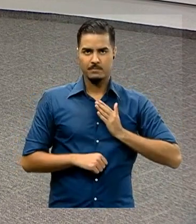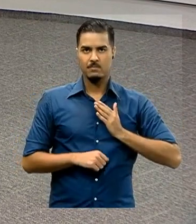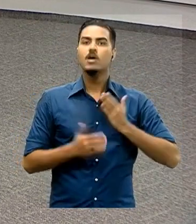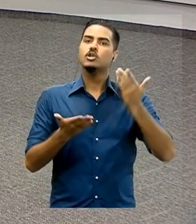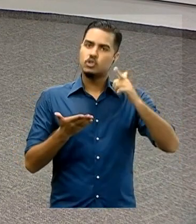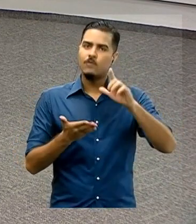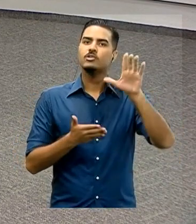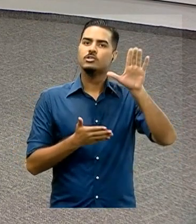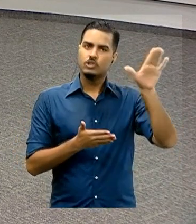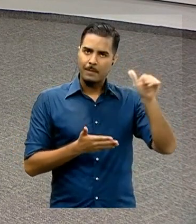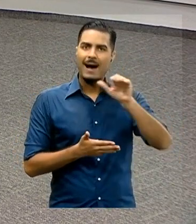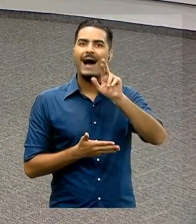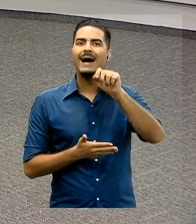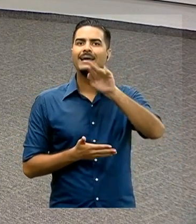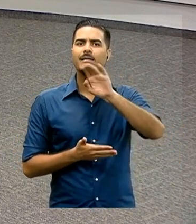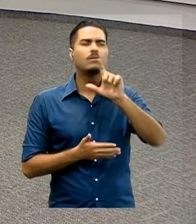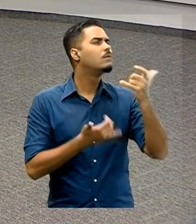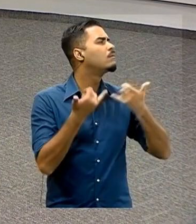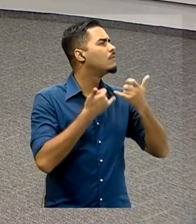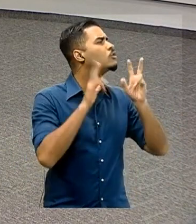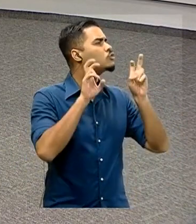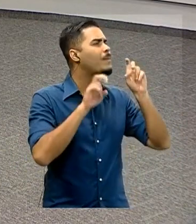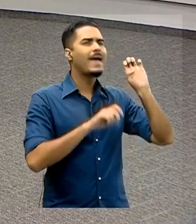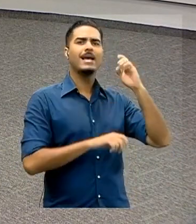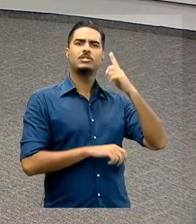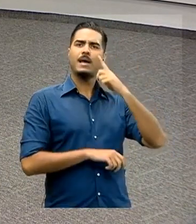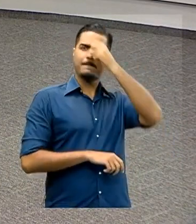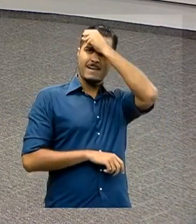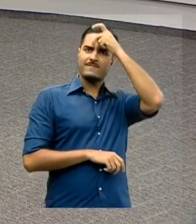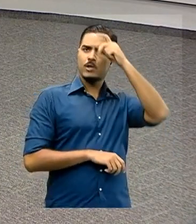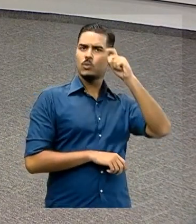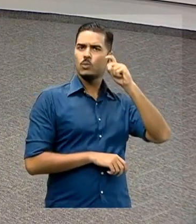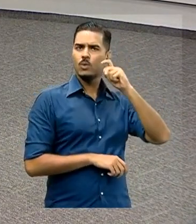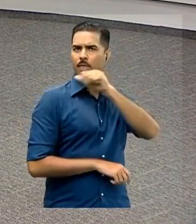Raquel Sets. Raquel, que informações você tem sobre o ex-prefeito do Rio?